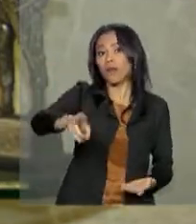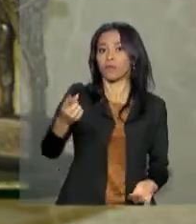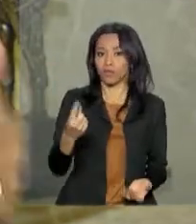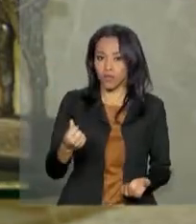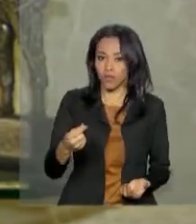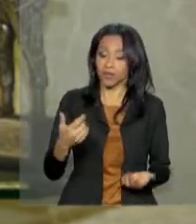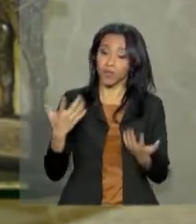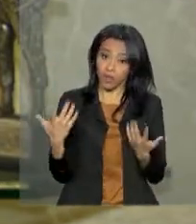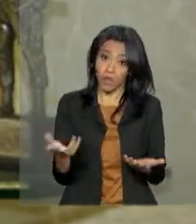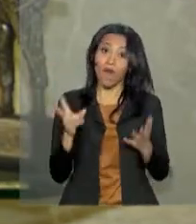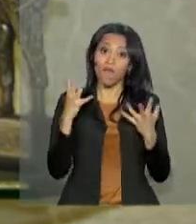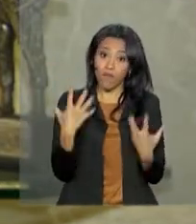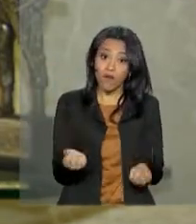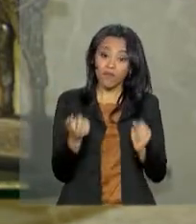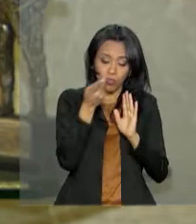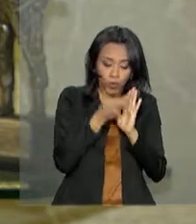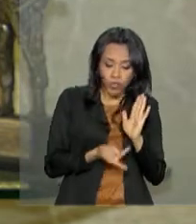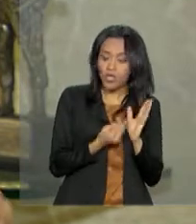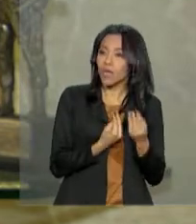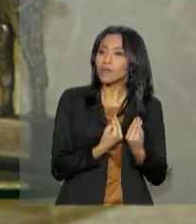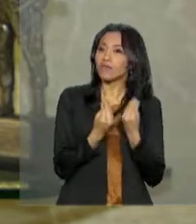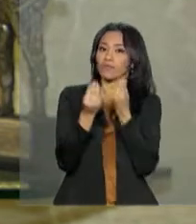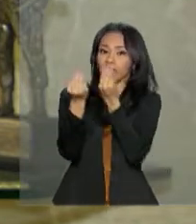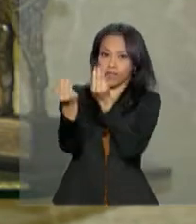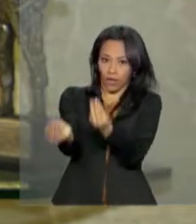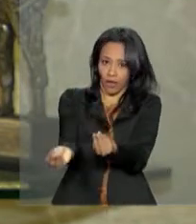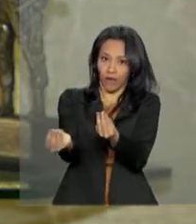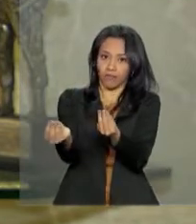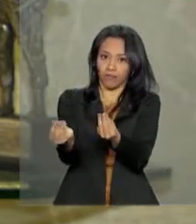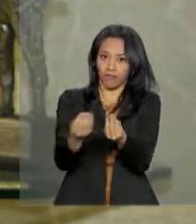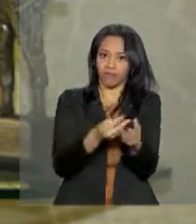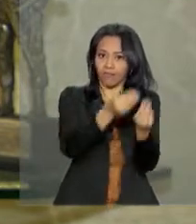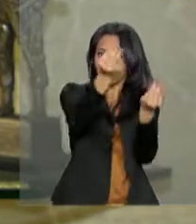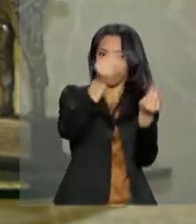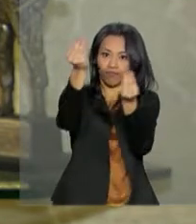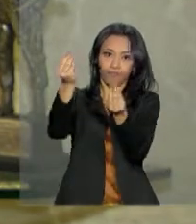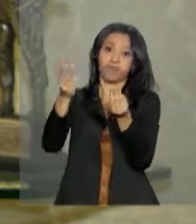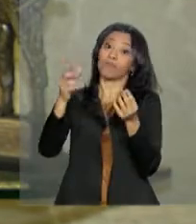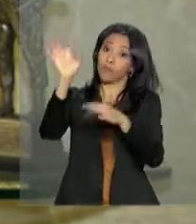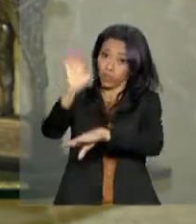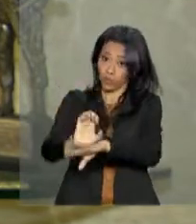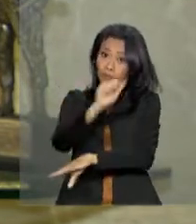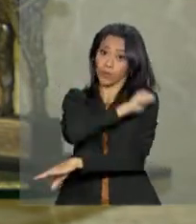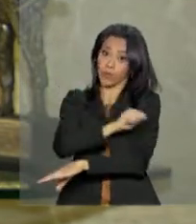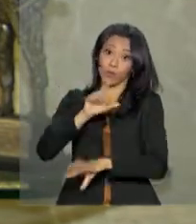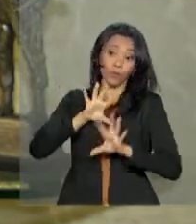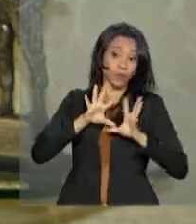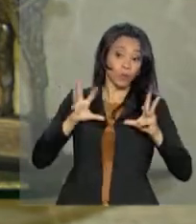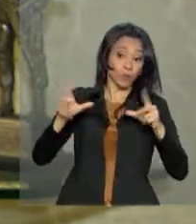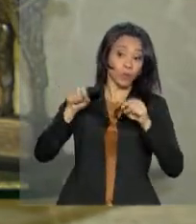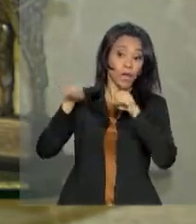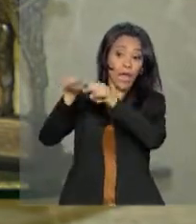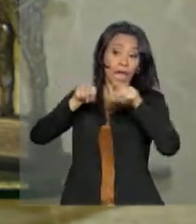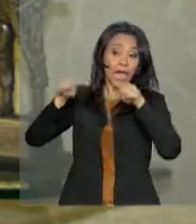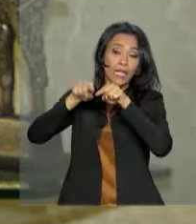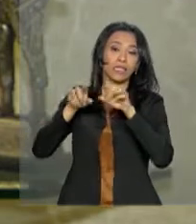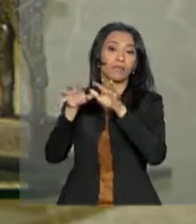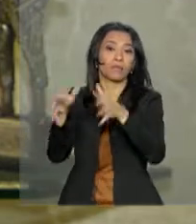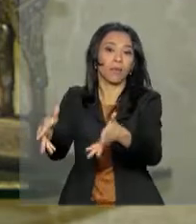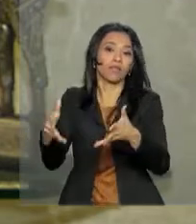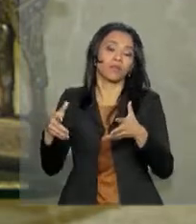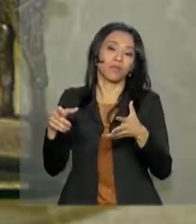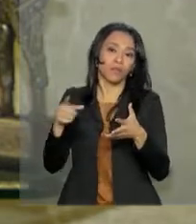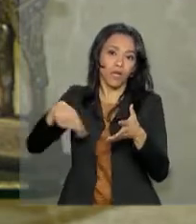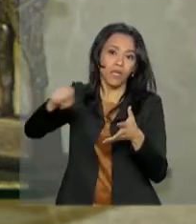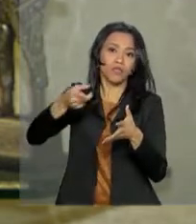Então nós vamos deixar projetos para eles. E agora, lembre-se, tudo com a participação deles para poder não